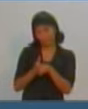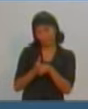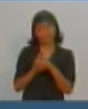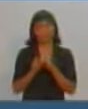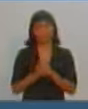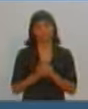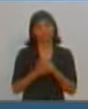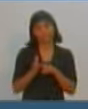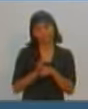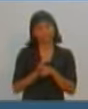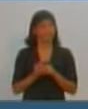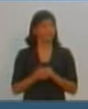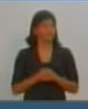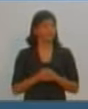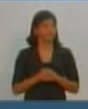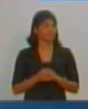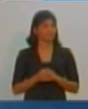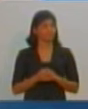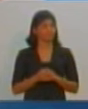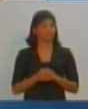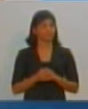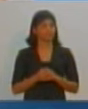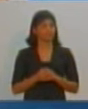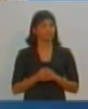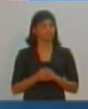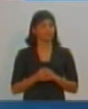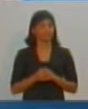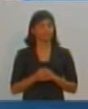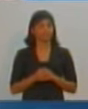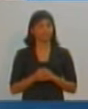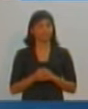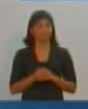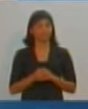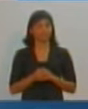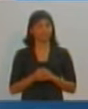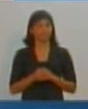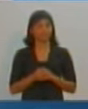Bom, tem que ser para o Dodô, né? Tem que ser para o Dodô. É. 30 segundos.